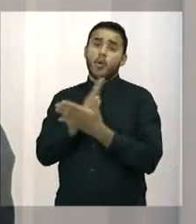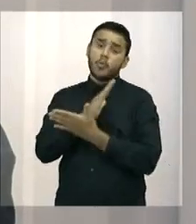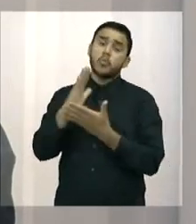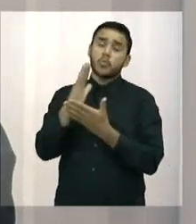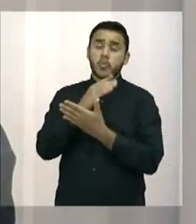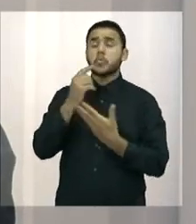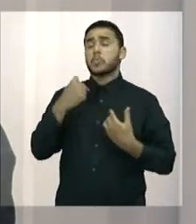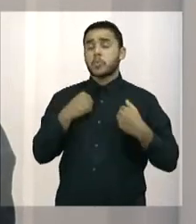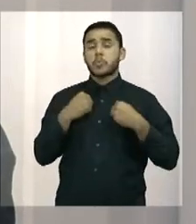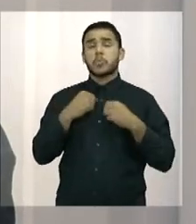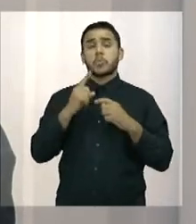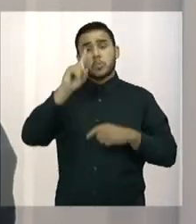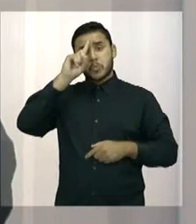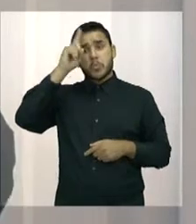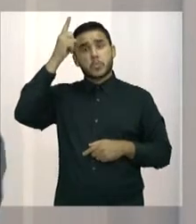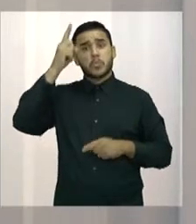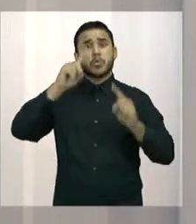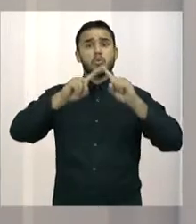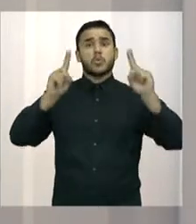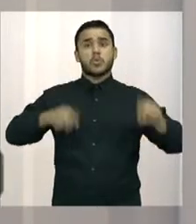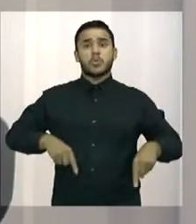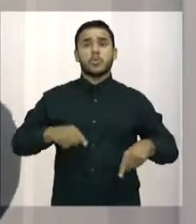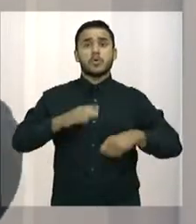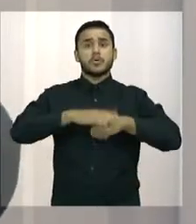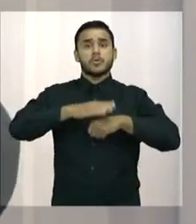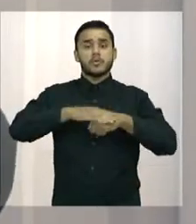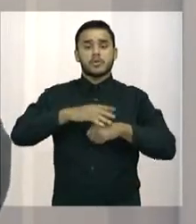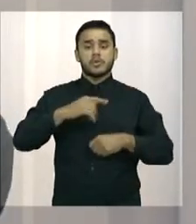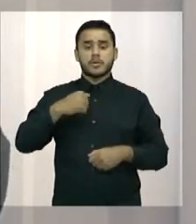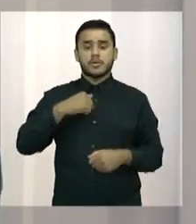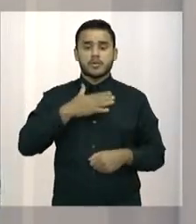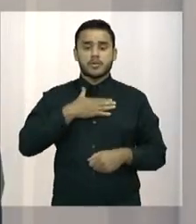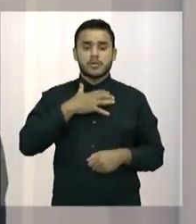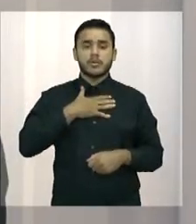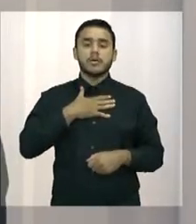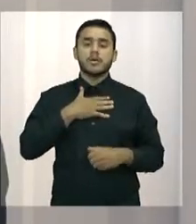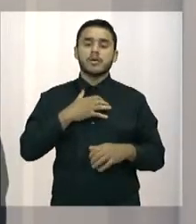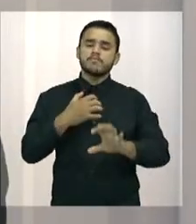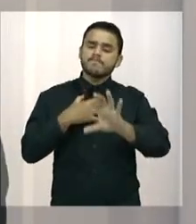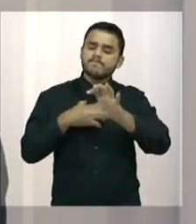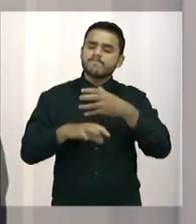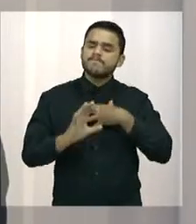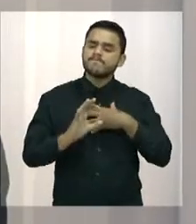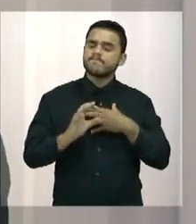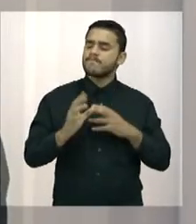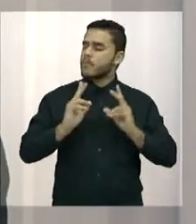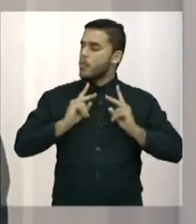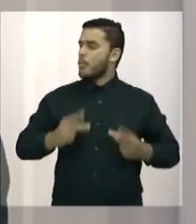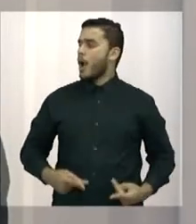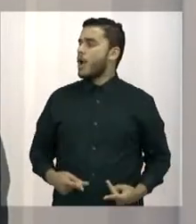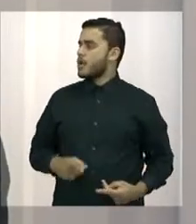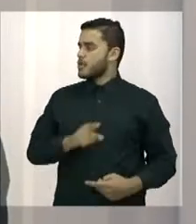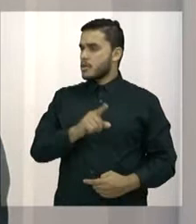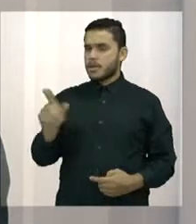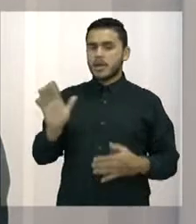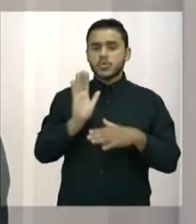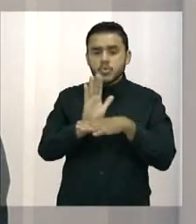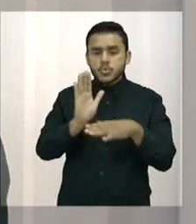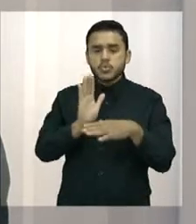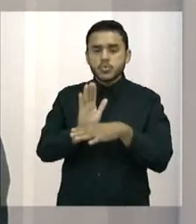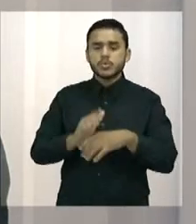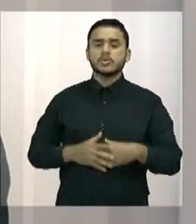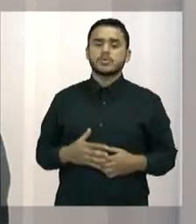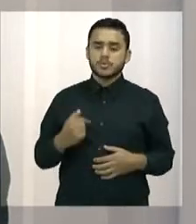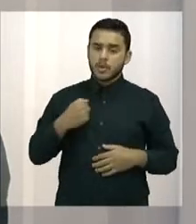aí que tratam da pessoa humana em si, que é o meu principal objetivo, o meu mandato